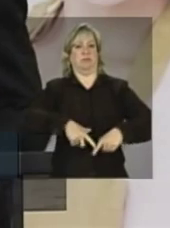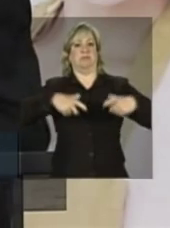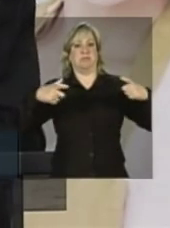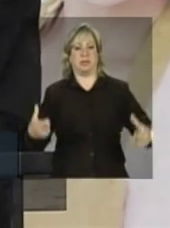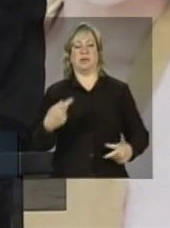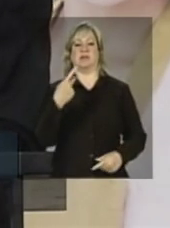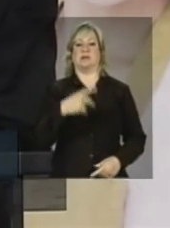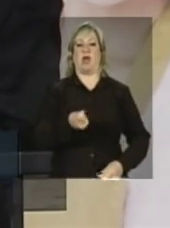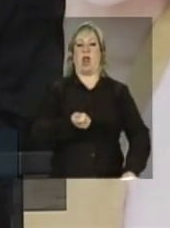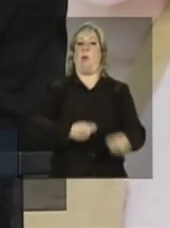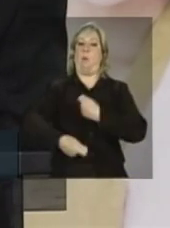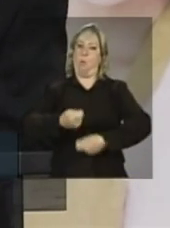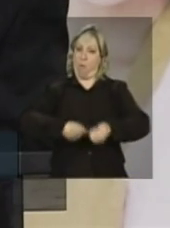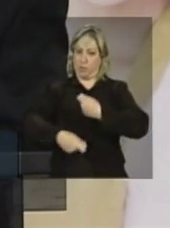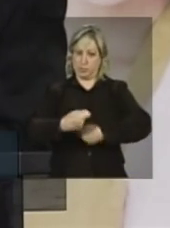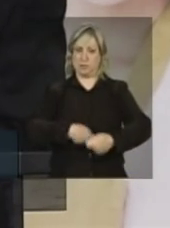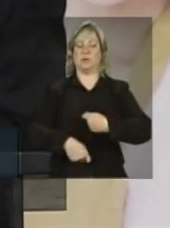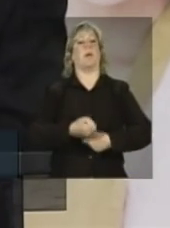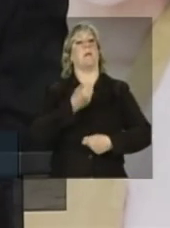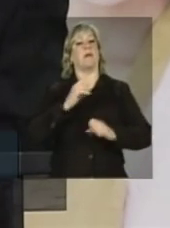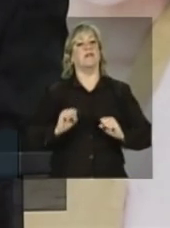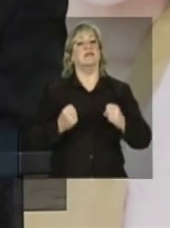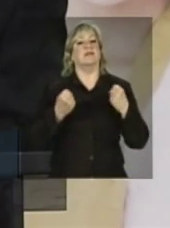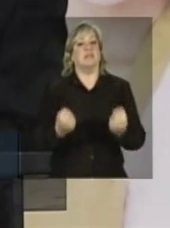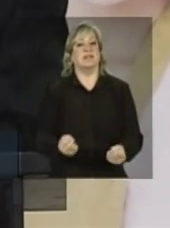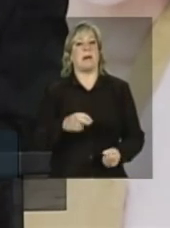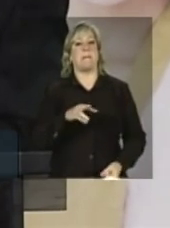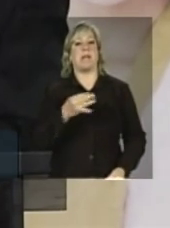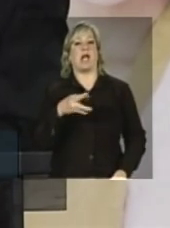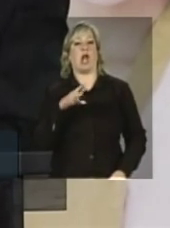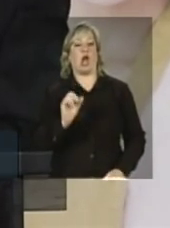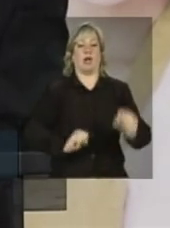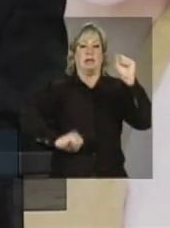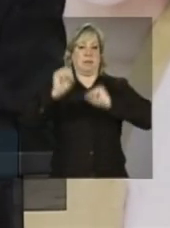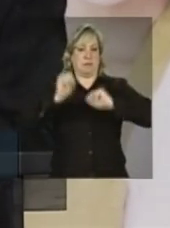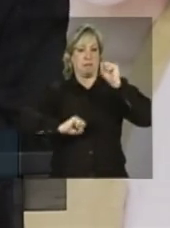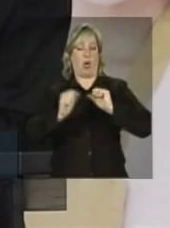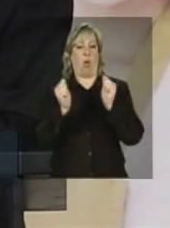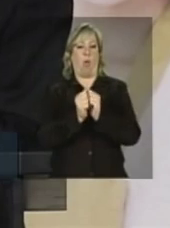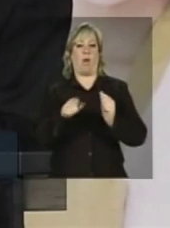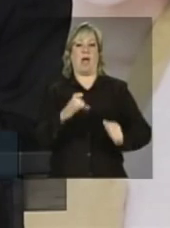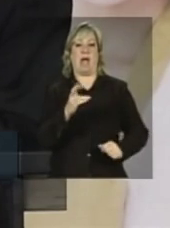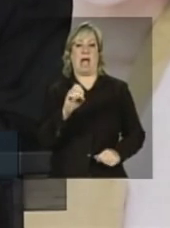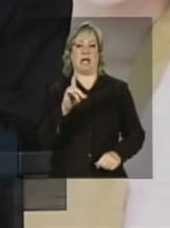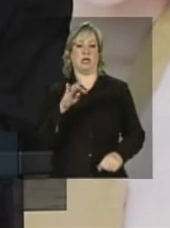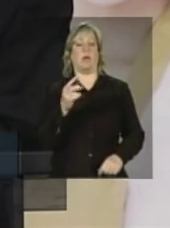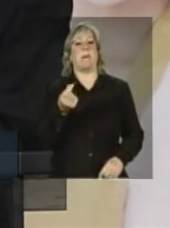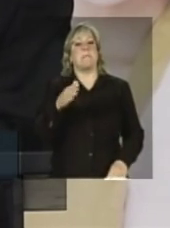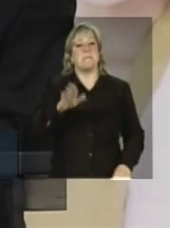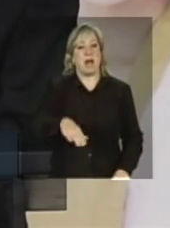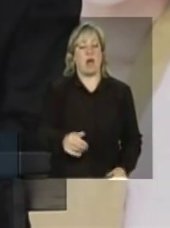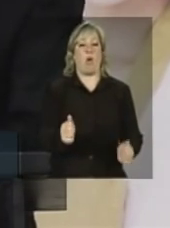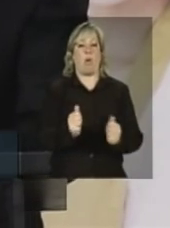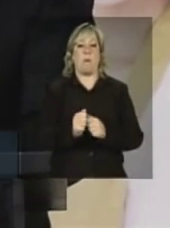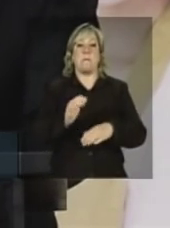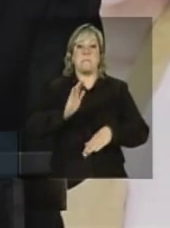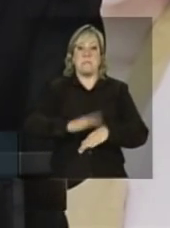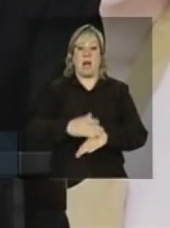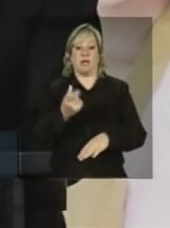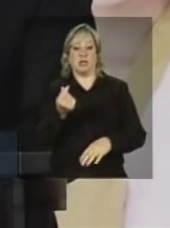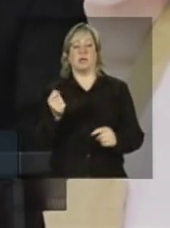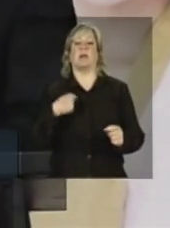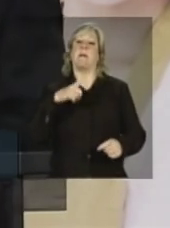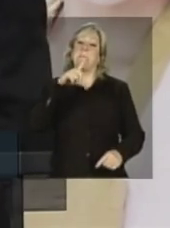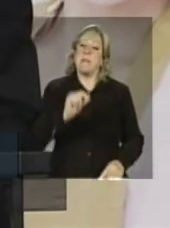o seu negócio, consolidar o microempreendimento com o crédito barato, com mais recursos e menos